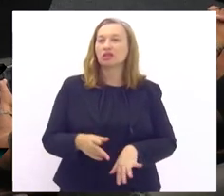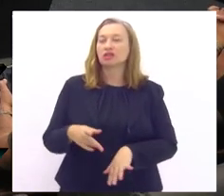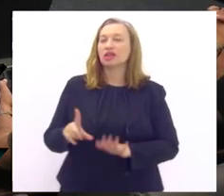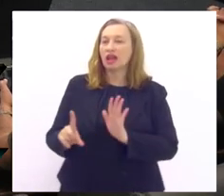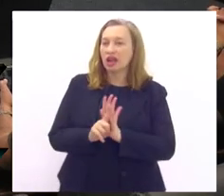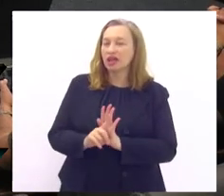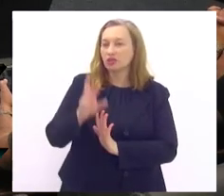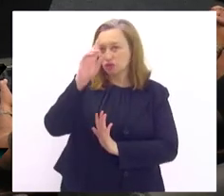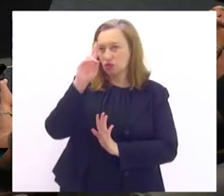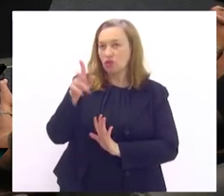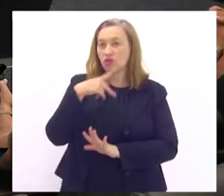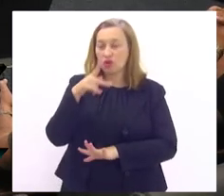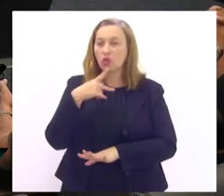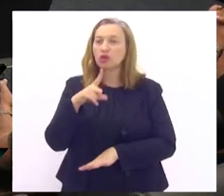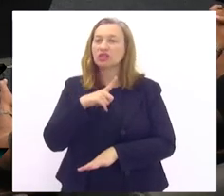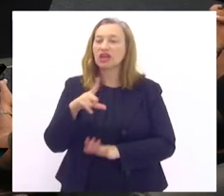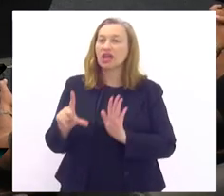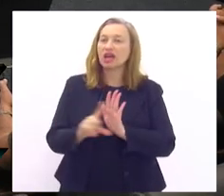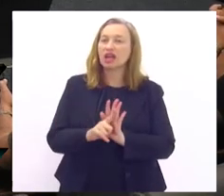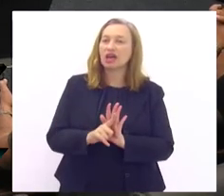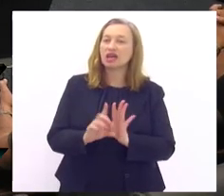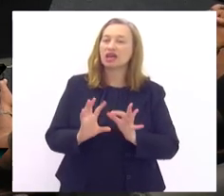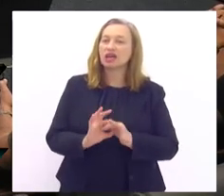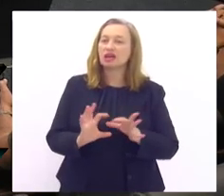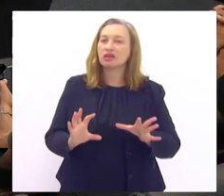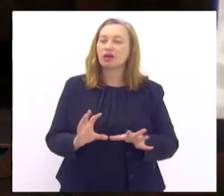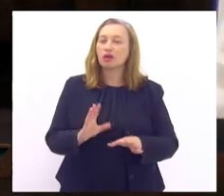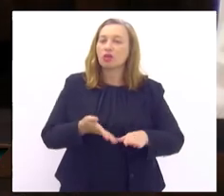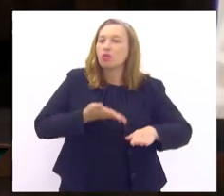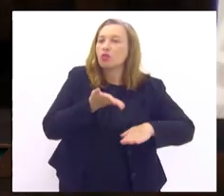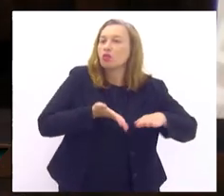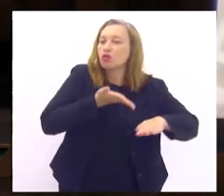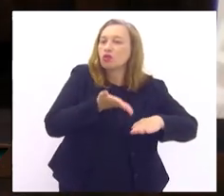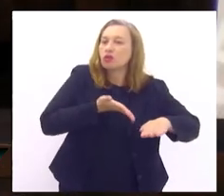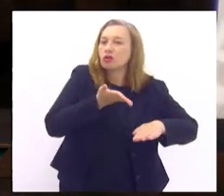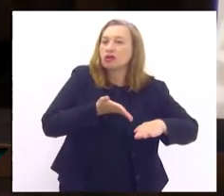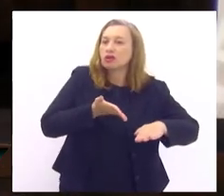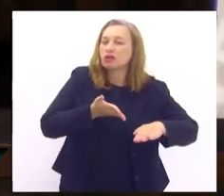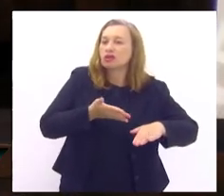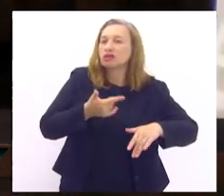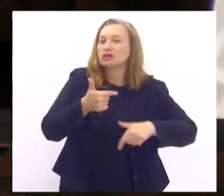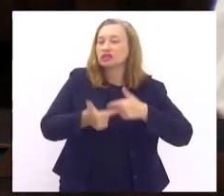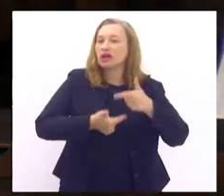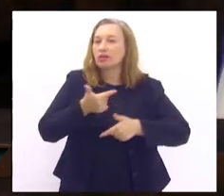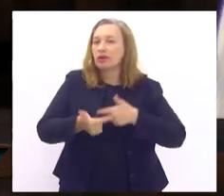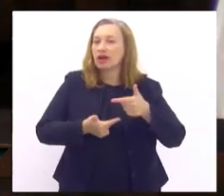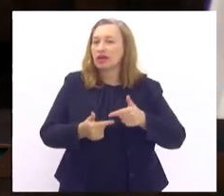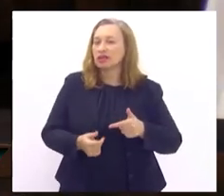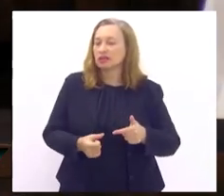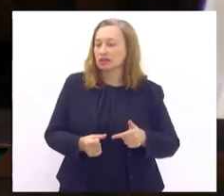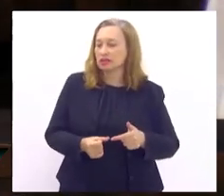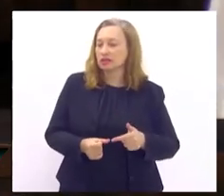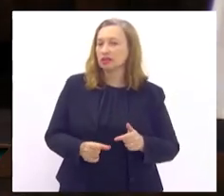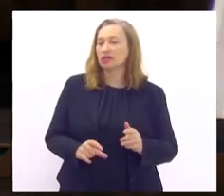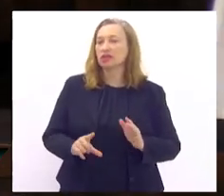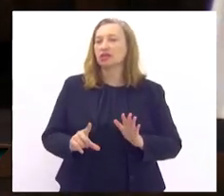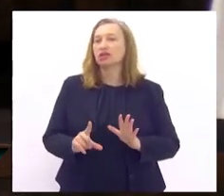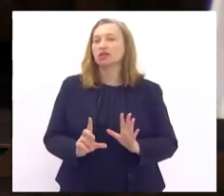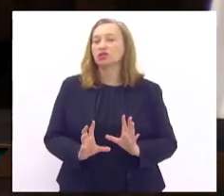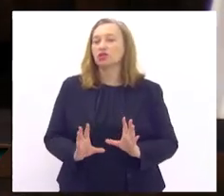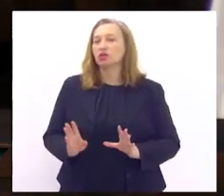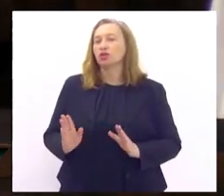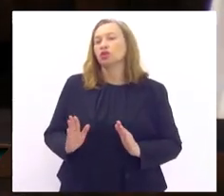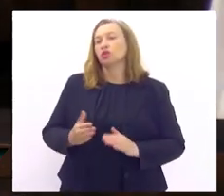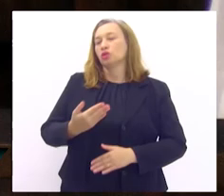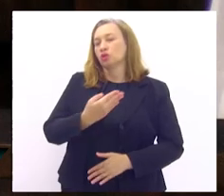o senhor mencionou existe a lei que permite que o podólogo trabalhe na rede pública aprovada em 2017 que jamais foi